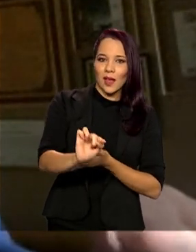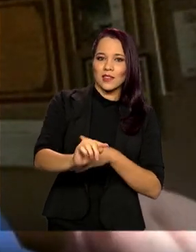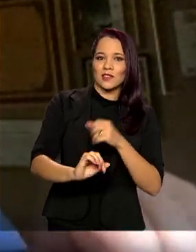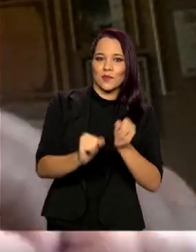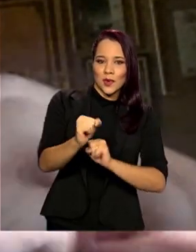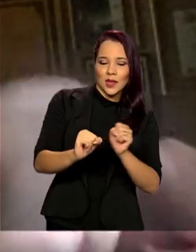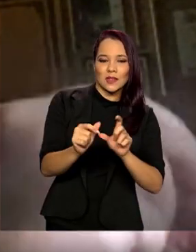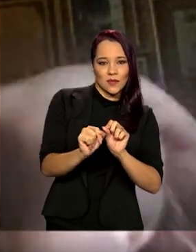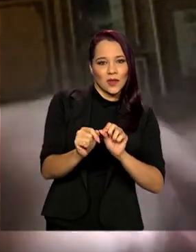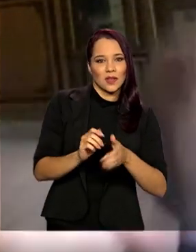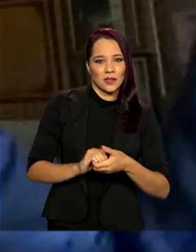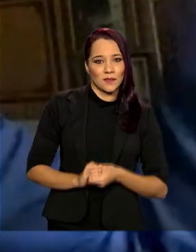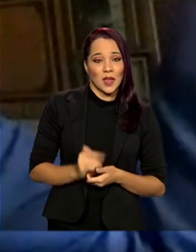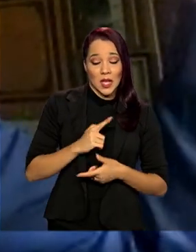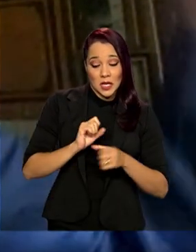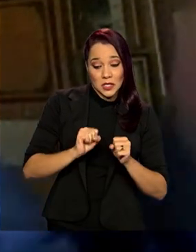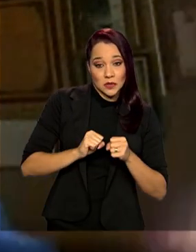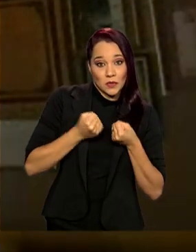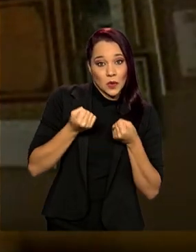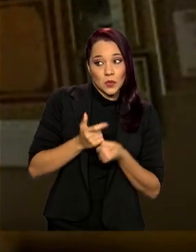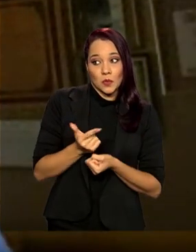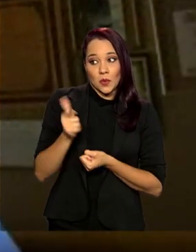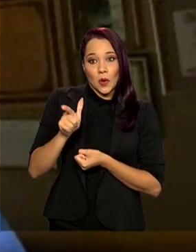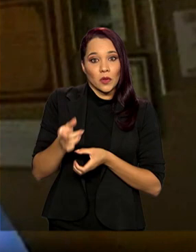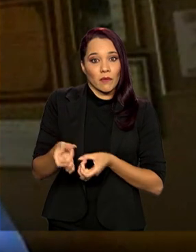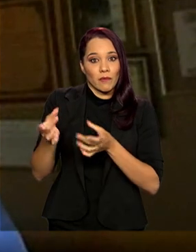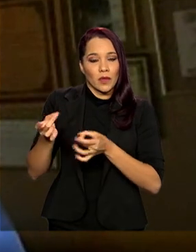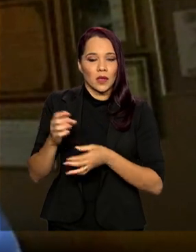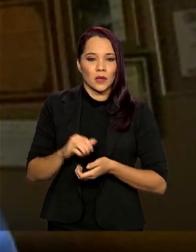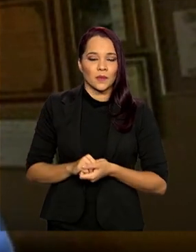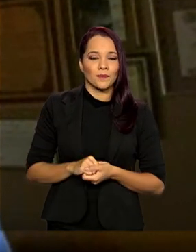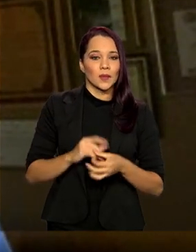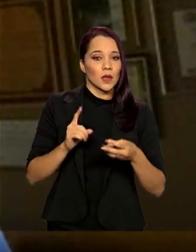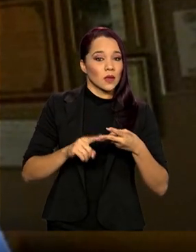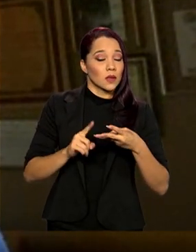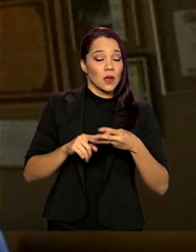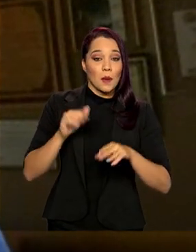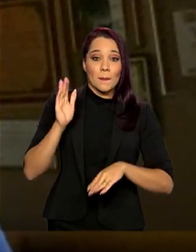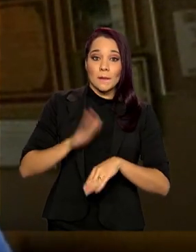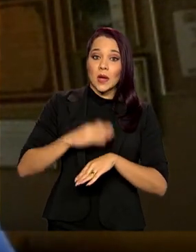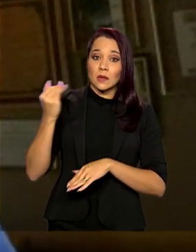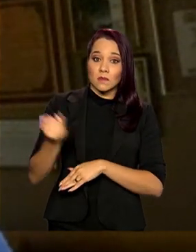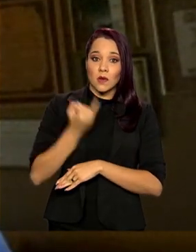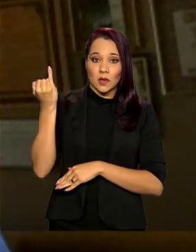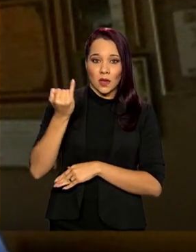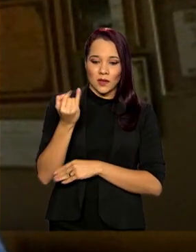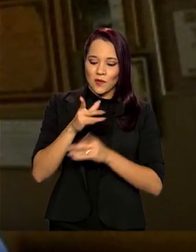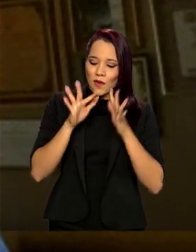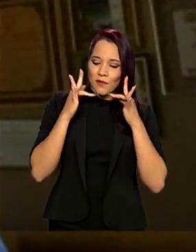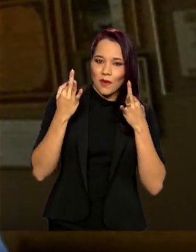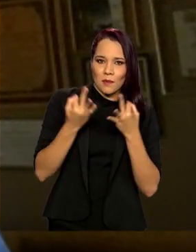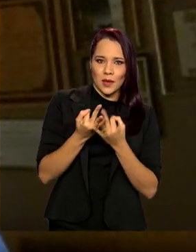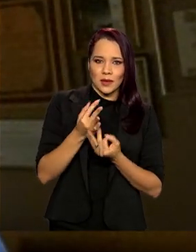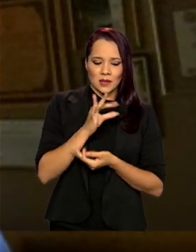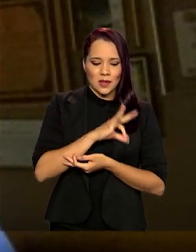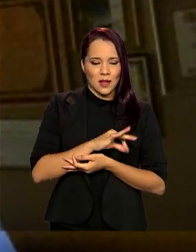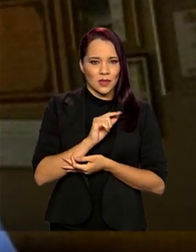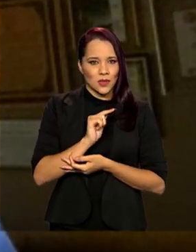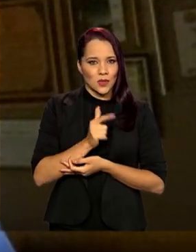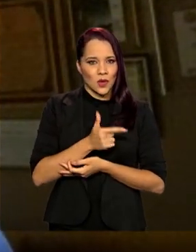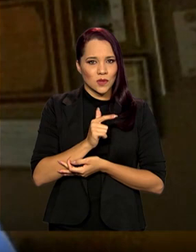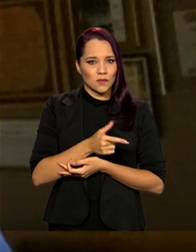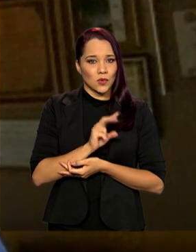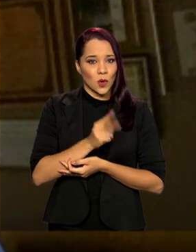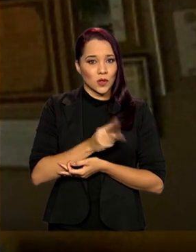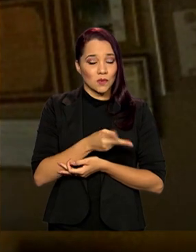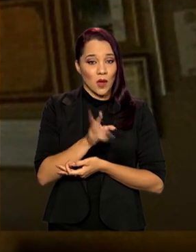sacrifica para o outro que está vendendo o ganho. E o mais importante, que uma família de R$ 2 mil, ele ganha